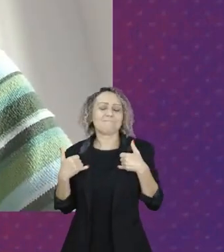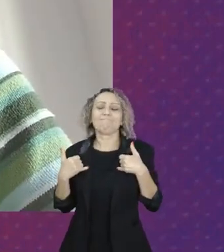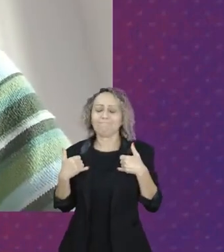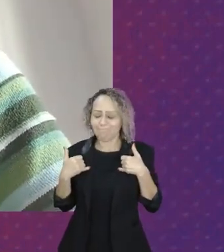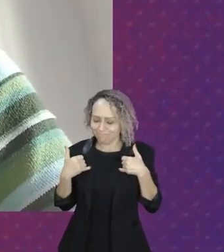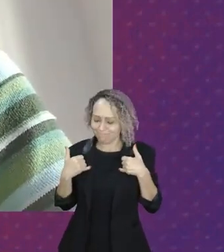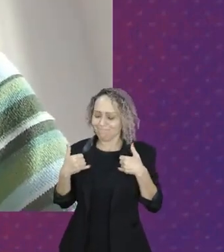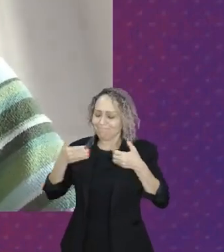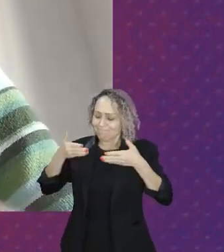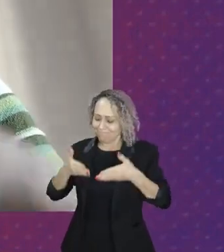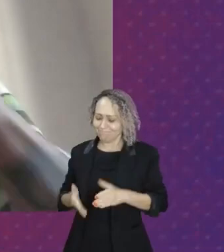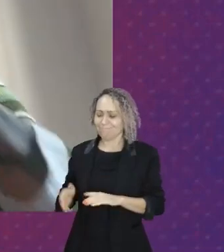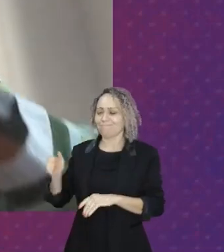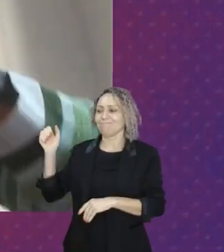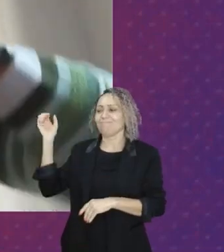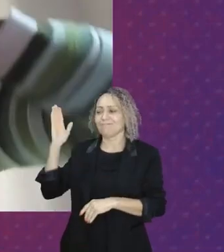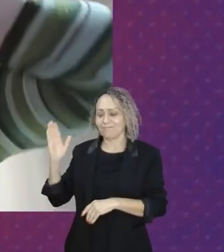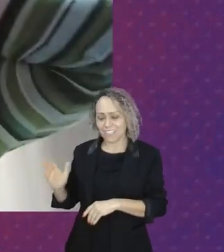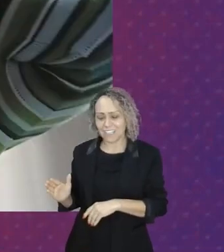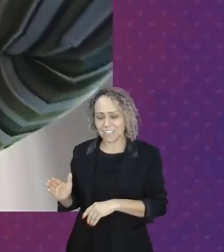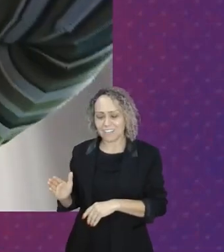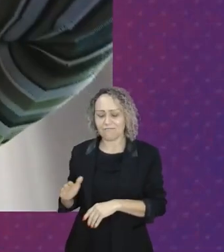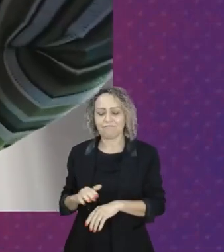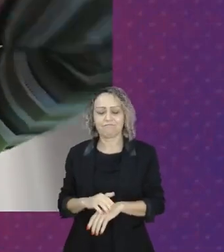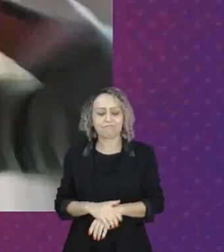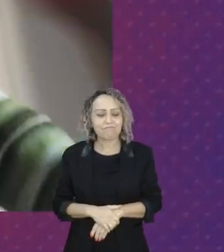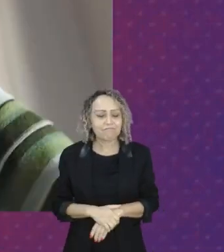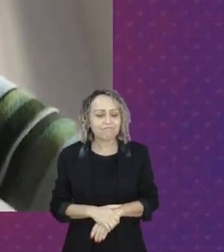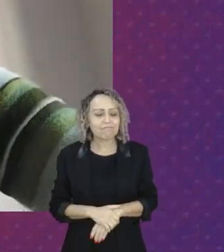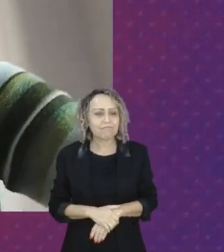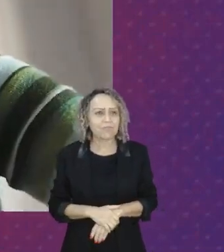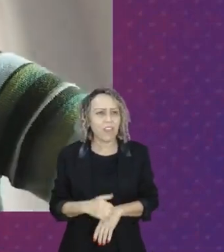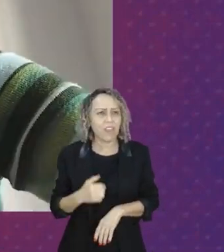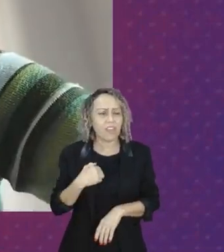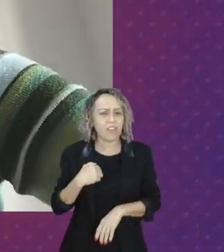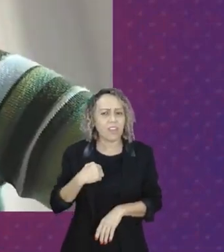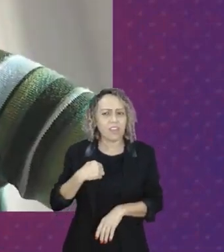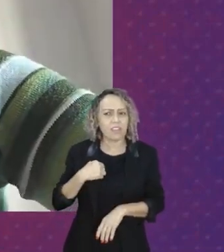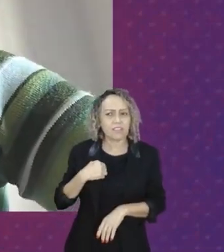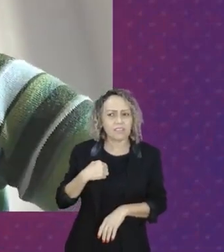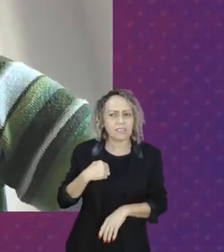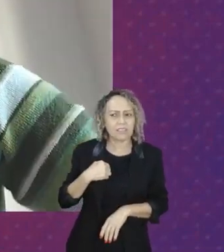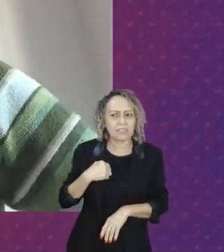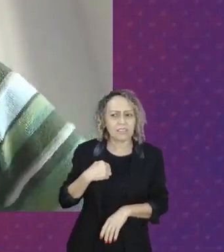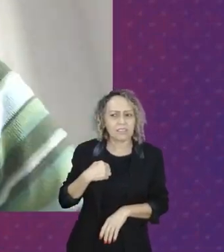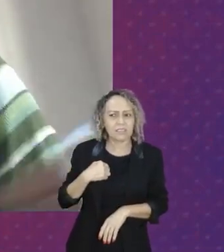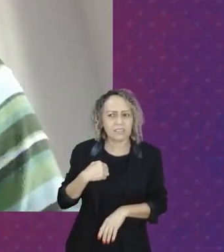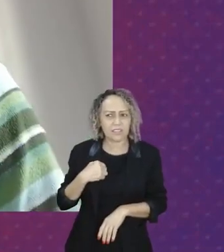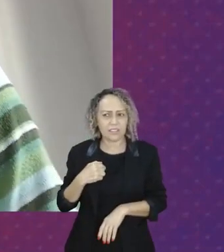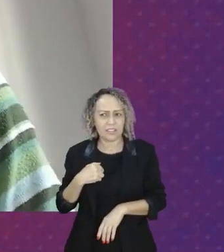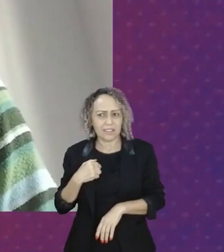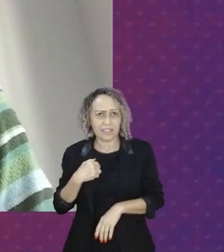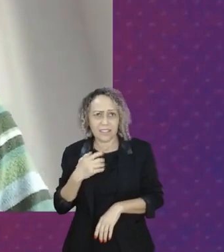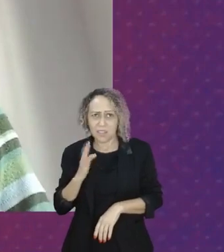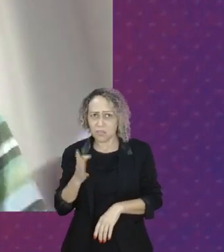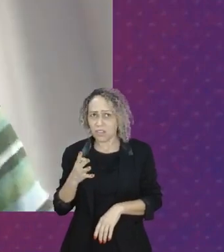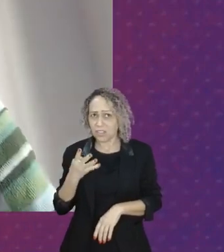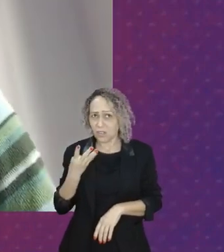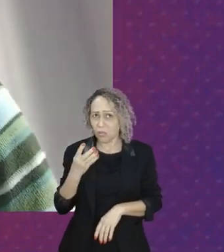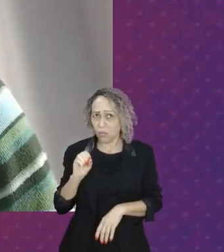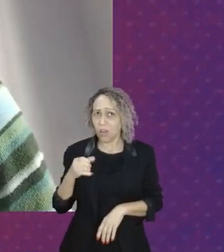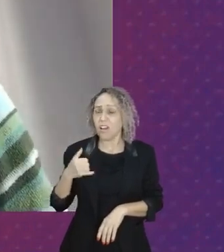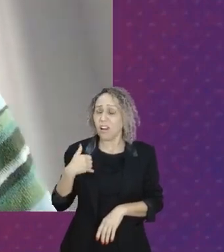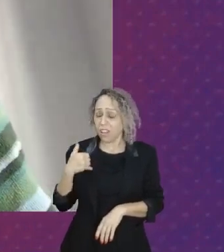raiz, na cultura daqui. Eu não me esqueço, eu já tenho essa carinha, mas eu tenho 40 anos,